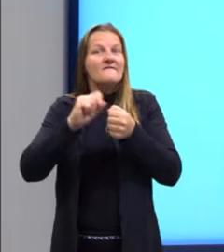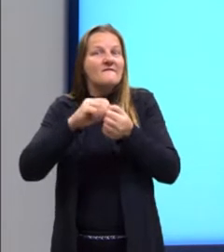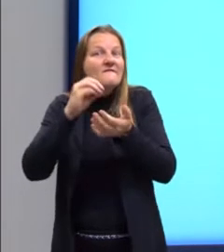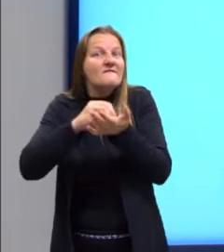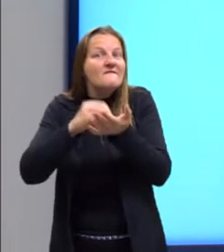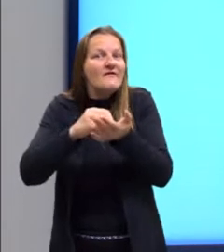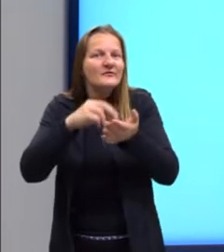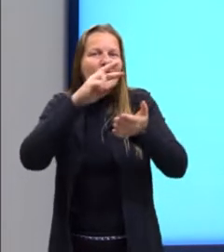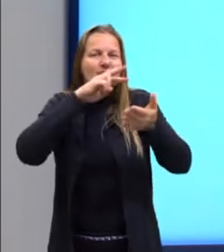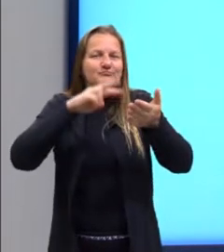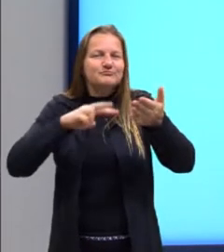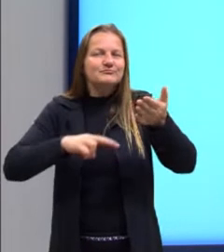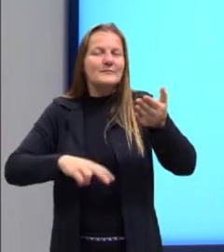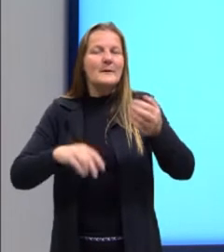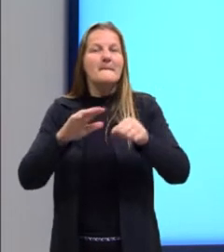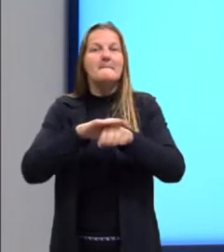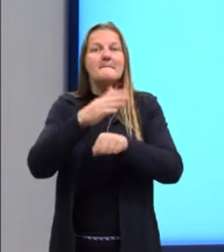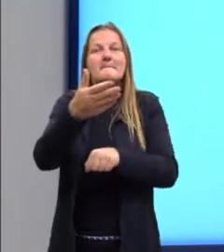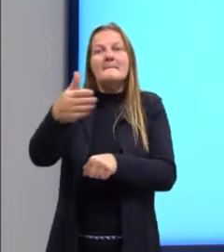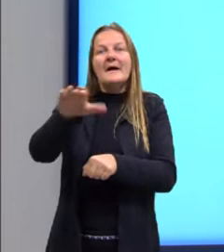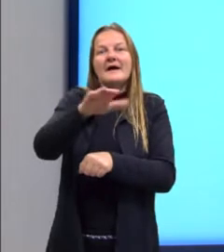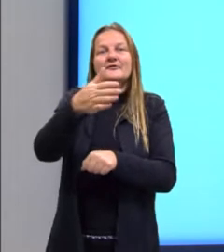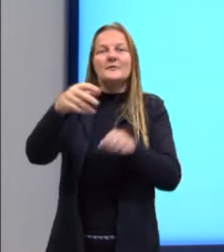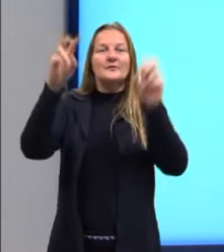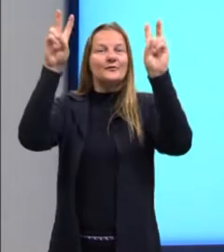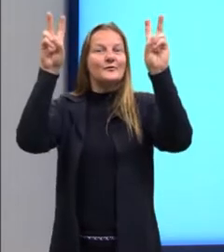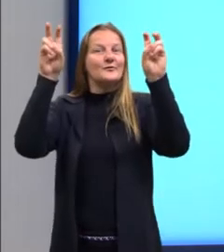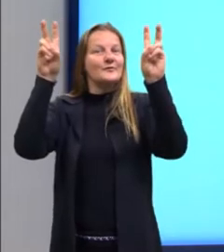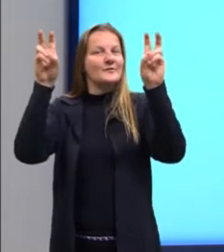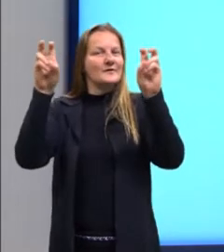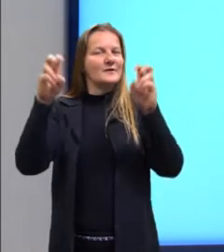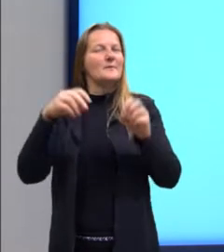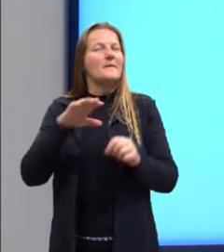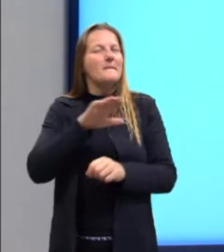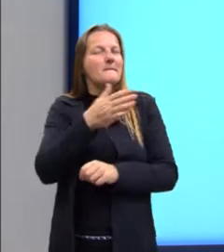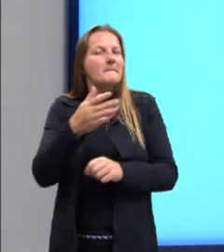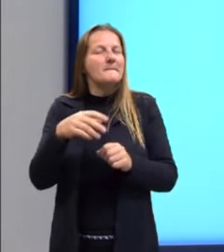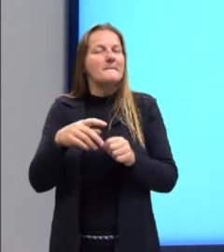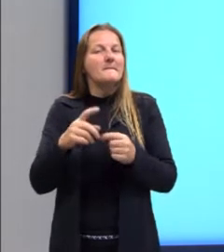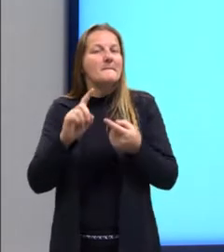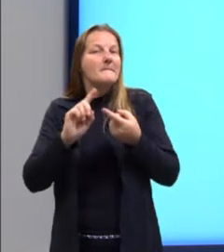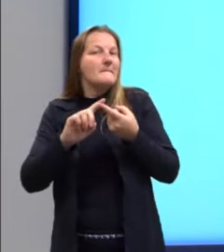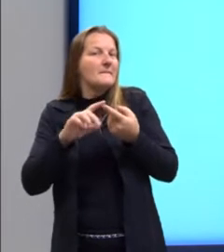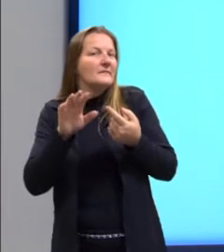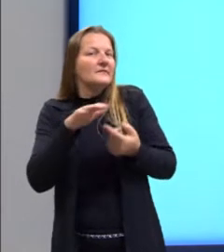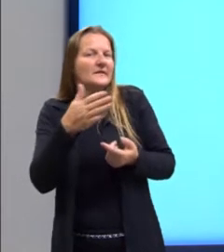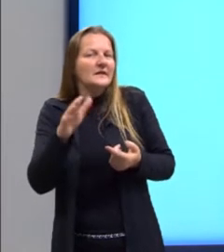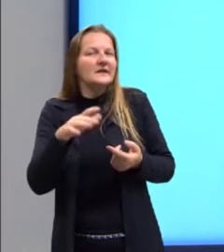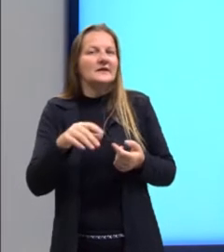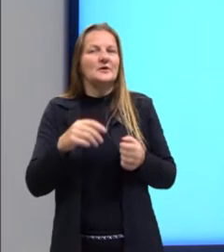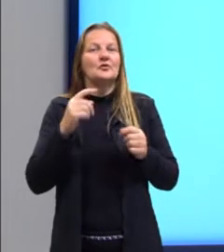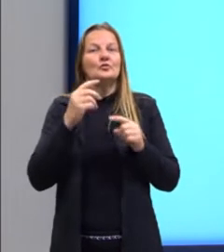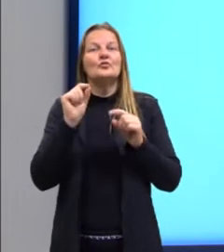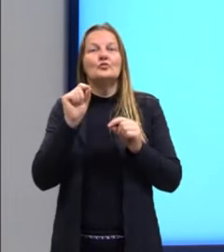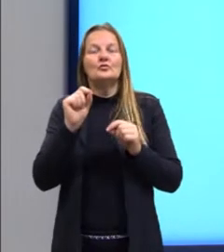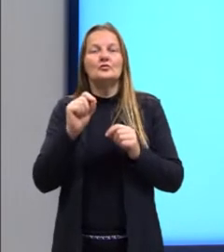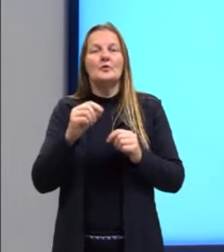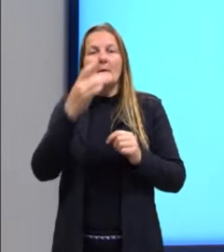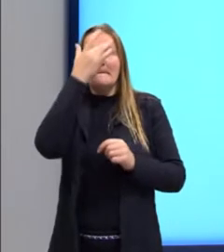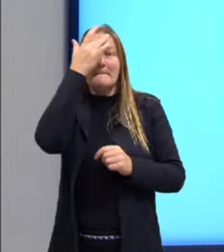leitura. Mas a gente já sabe que o tema, o assunto, provavelmente vai falar sobre